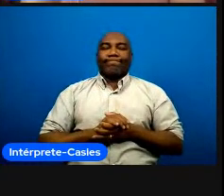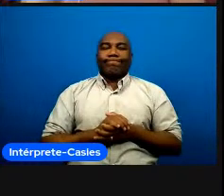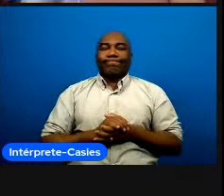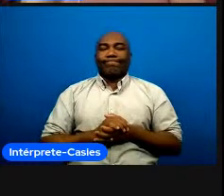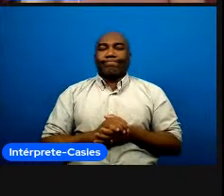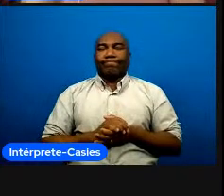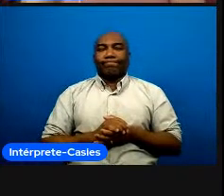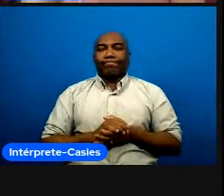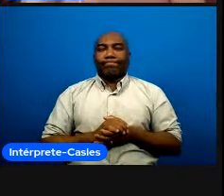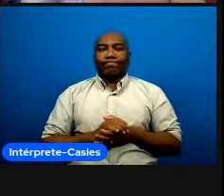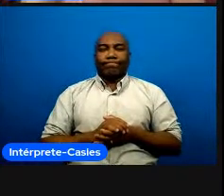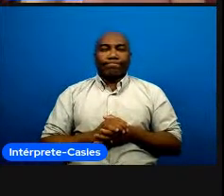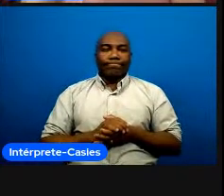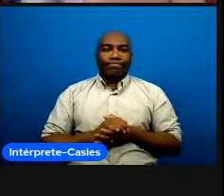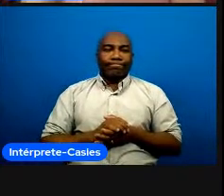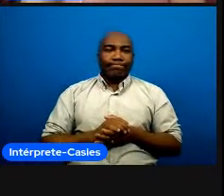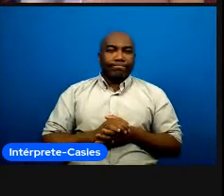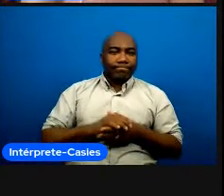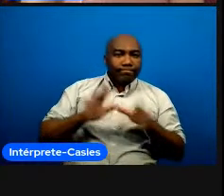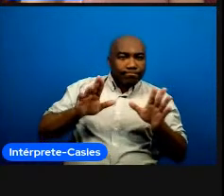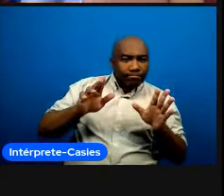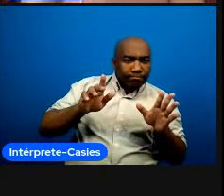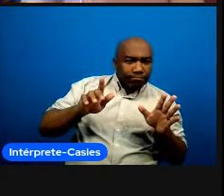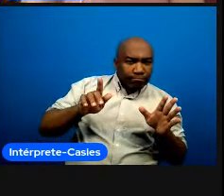Gildo já tá aqui na minha telinha de novo né